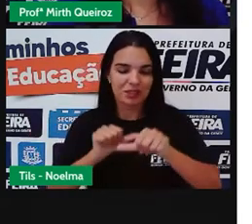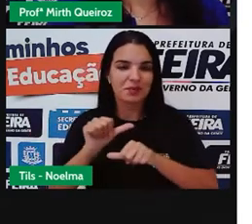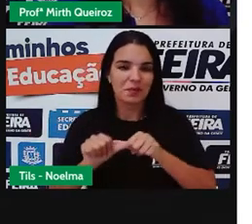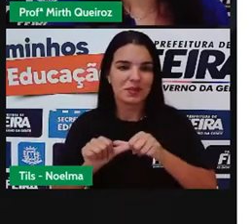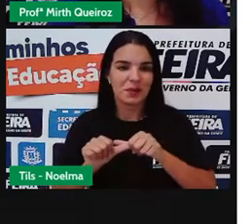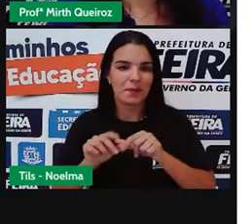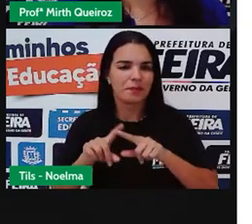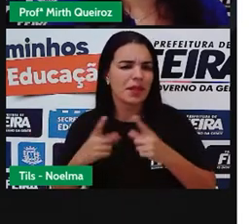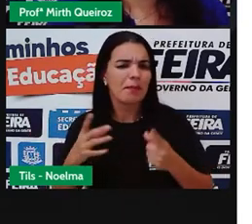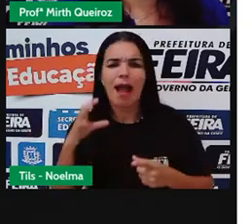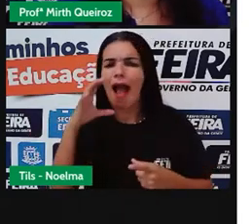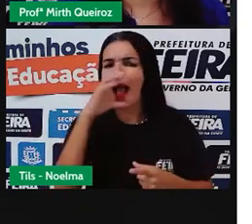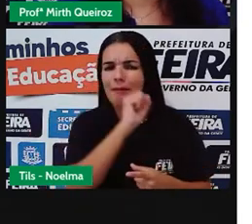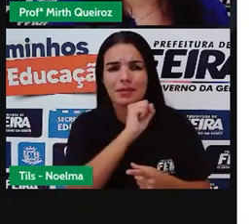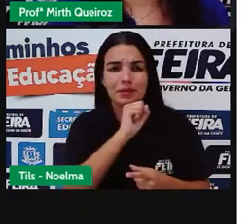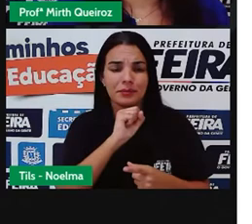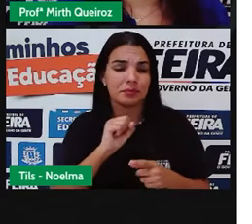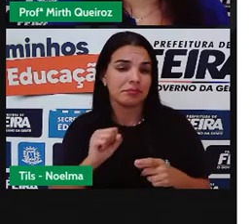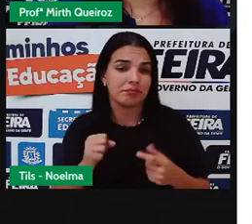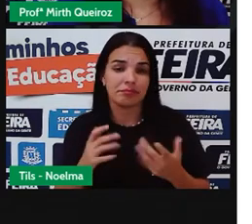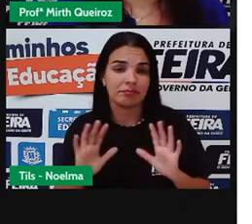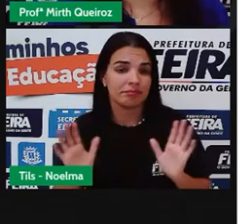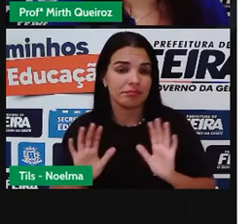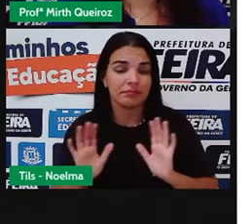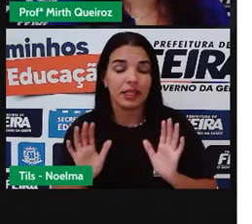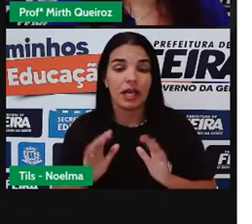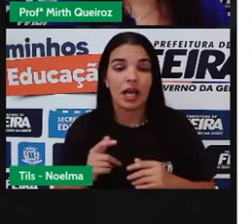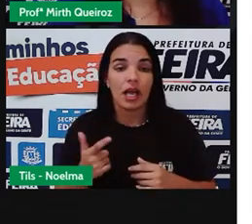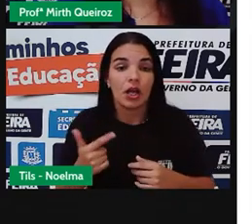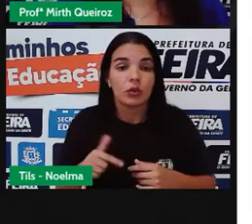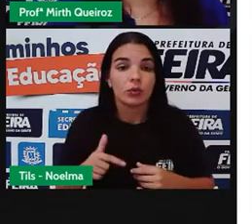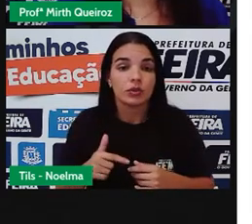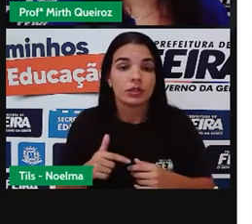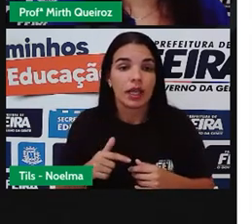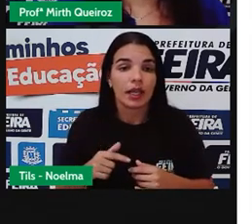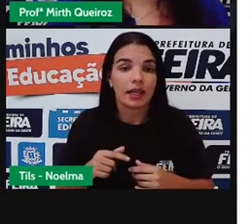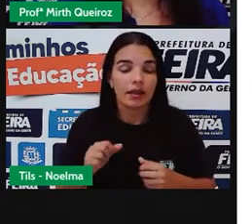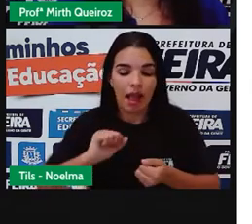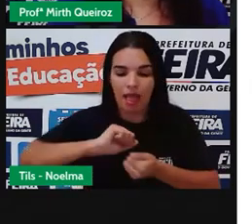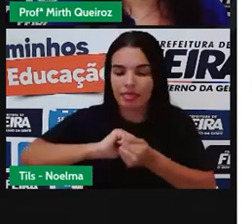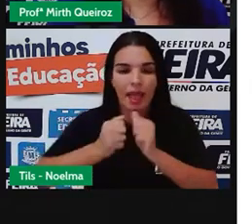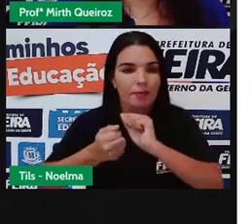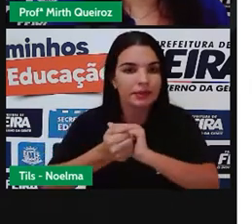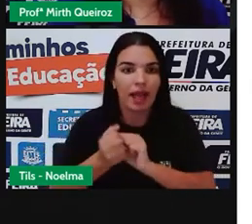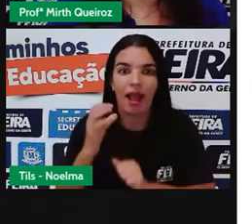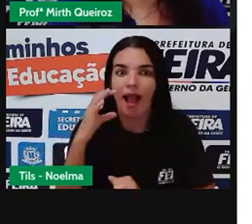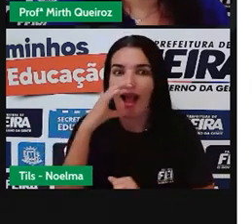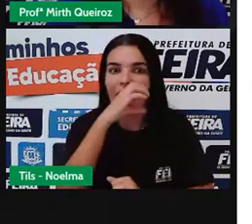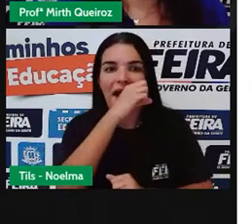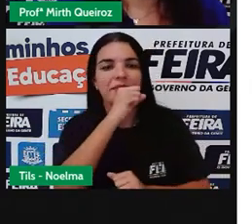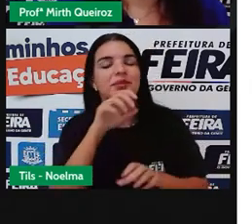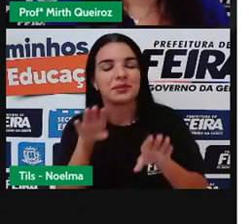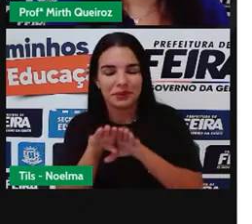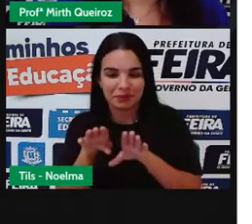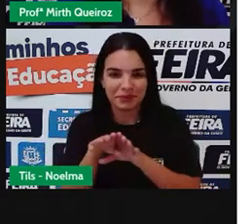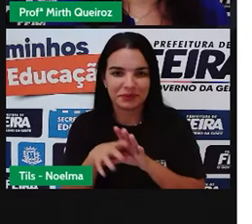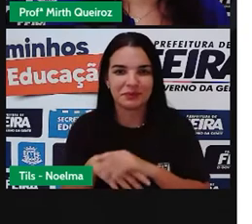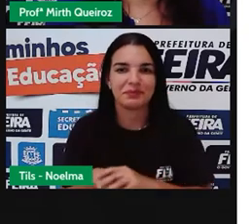rápidas mudanças, né? Vão acontecer de forma rápida e também vocês vão adaptar de forma rápida a elas também.